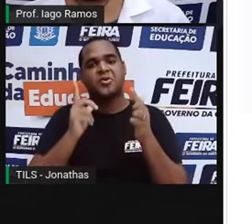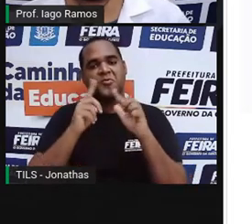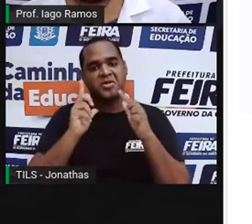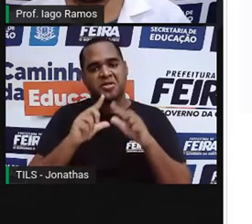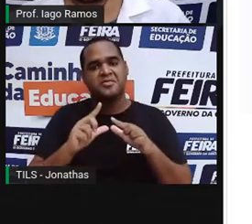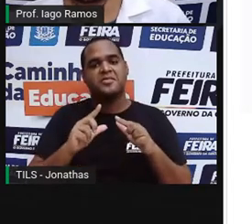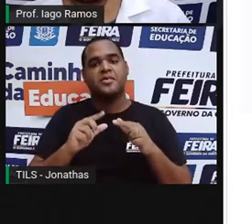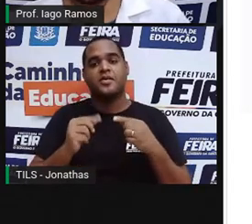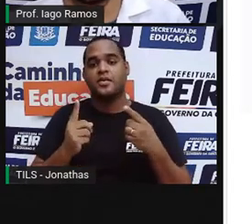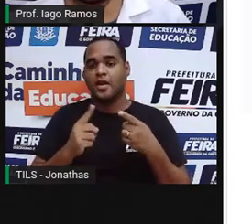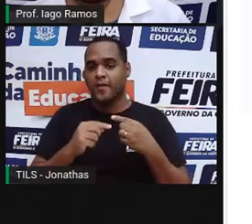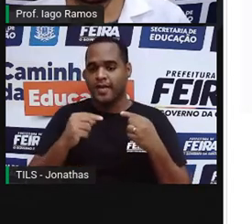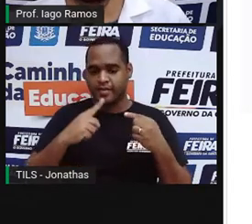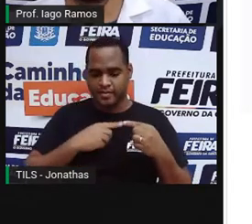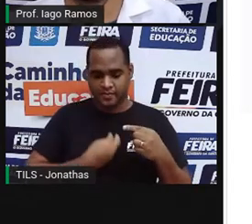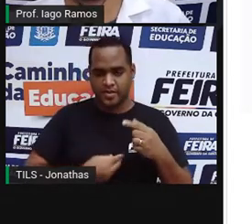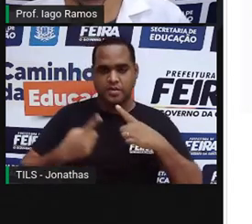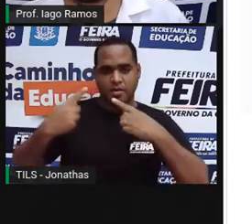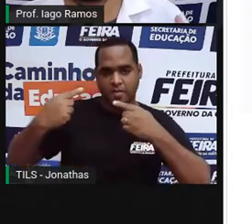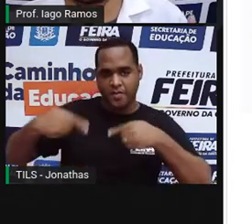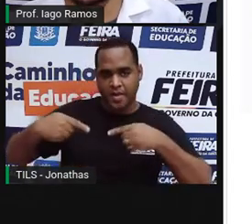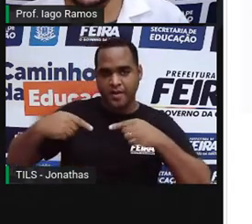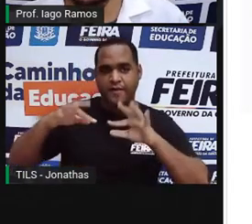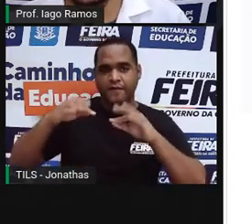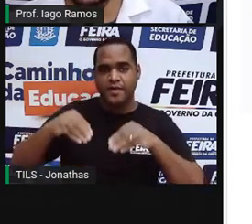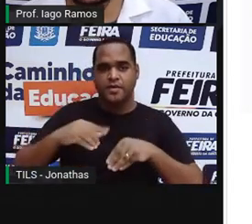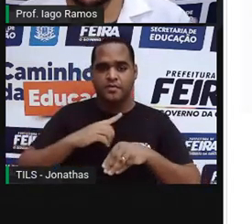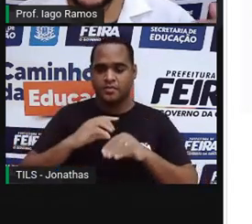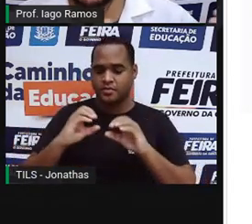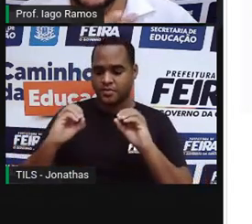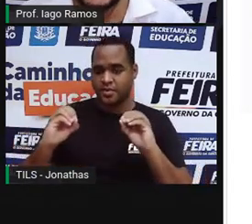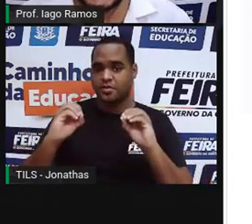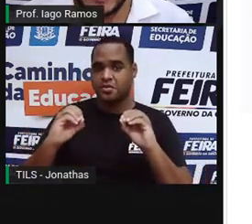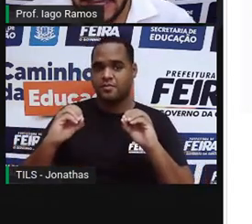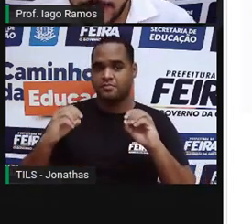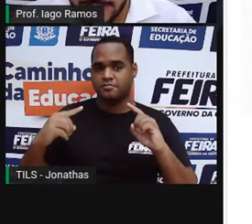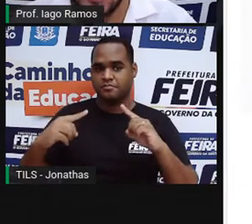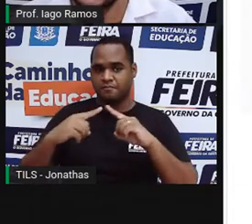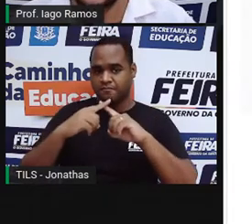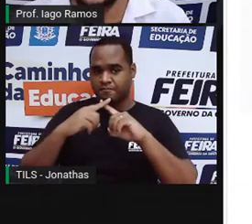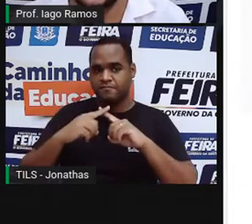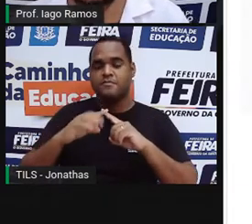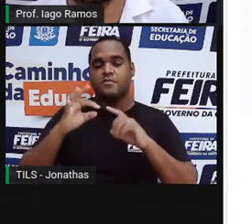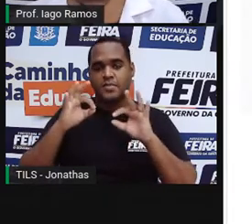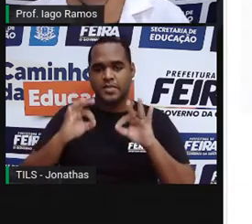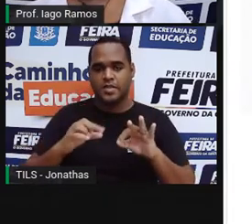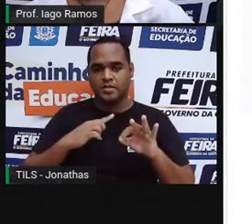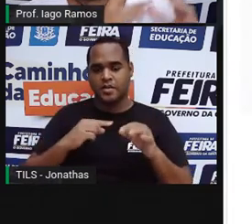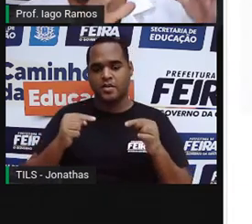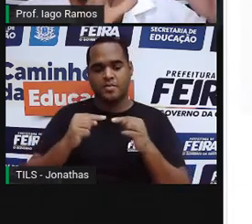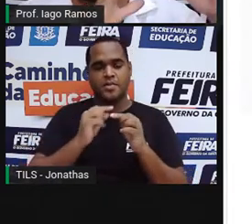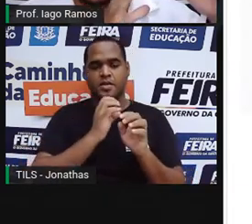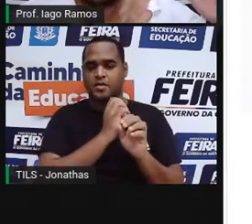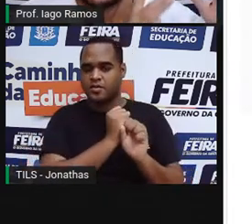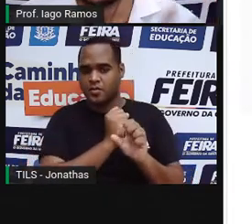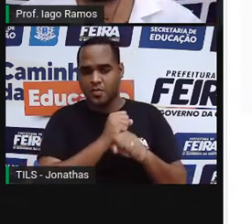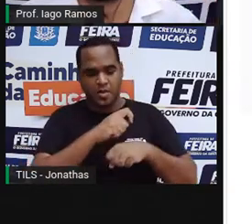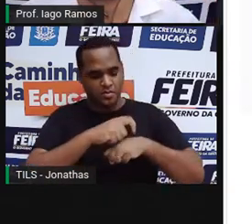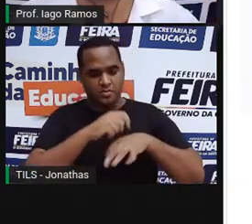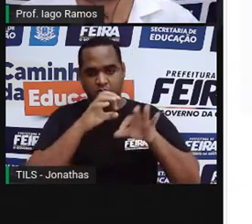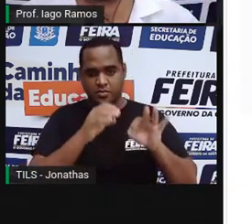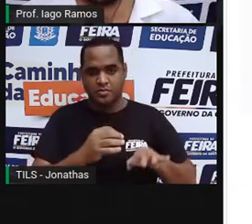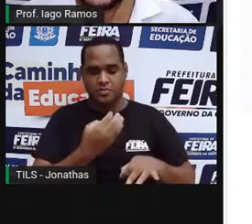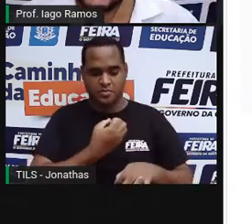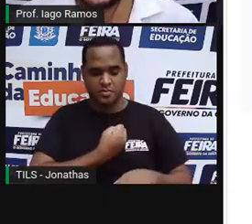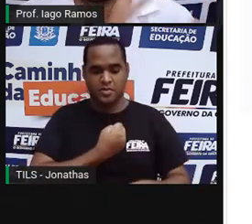partida, a partida da final que terminou em 0x0 no tempo regulamentar, tempo regulamentar, primeiro de